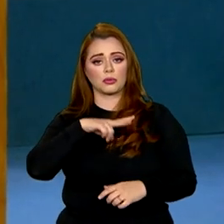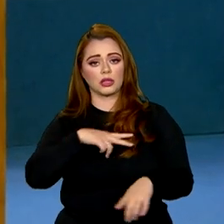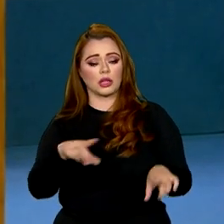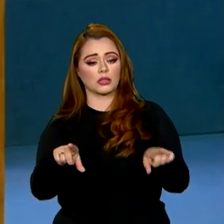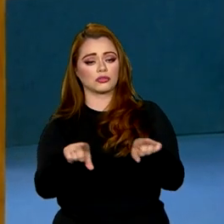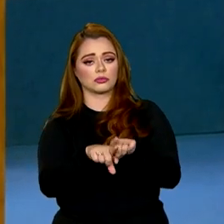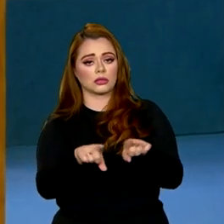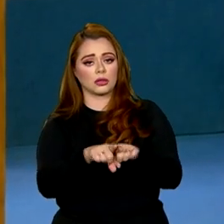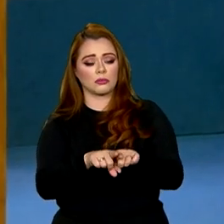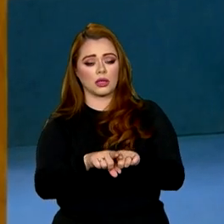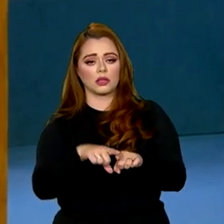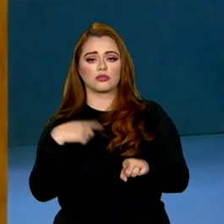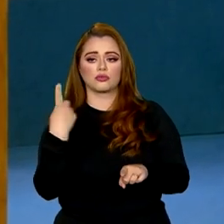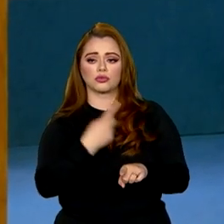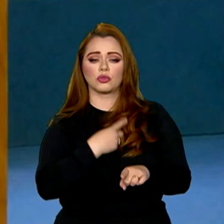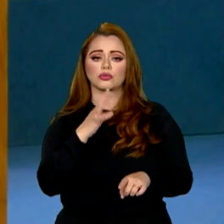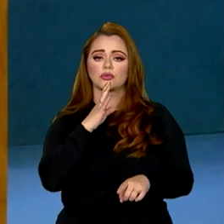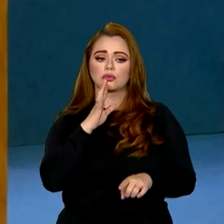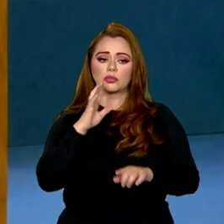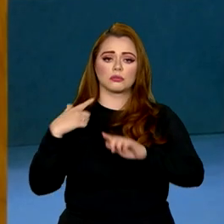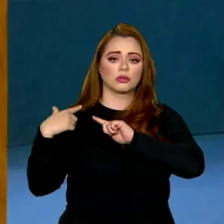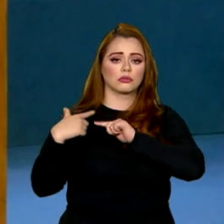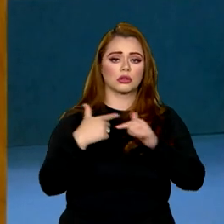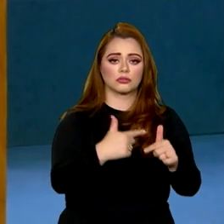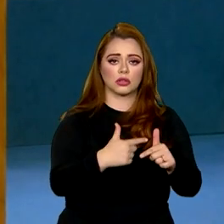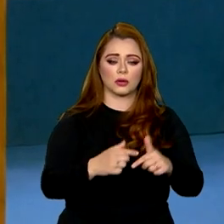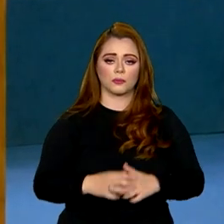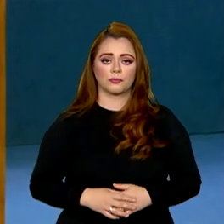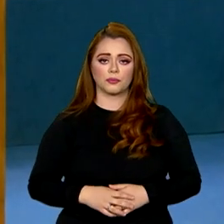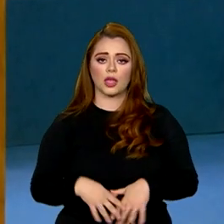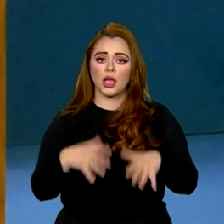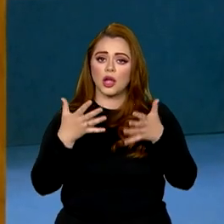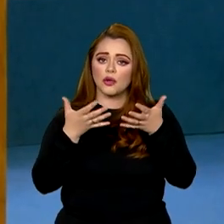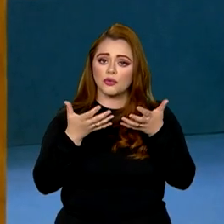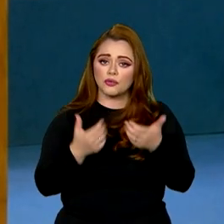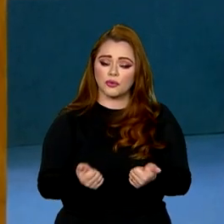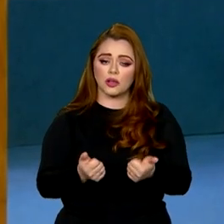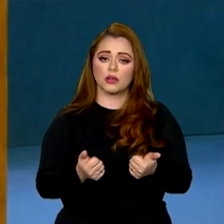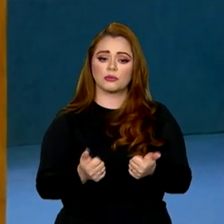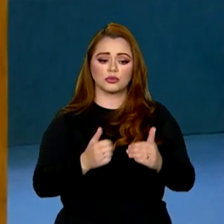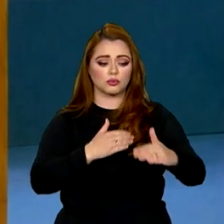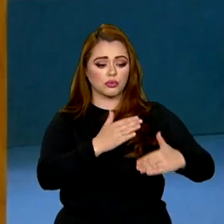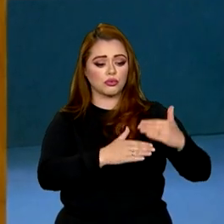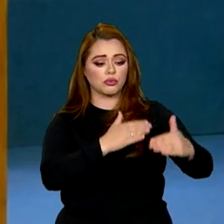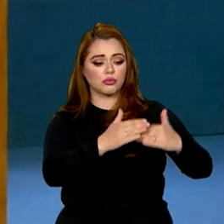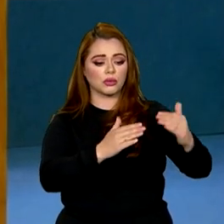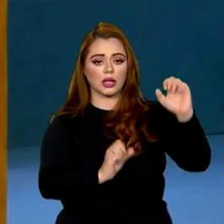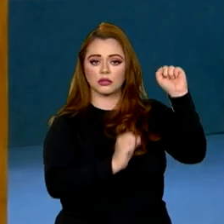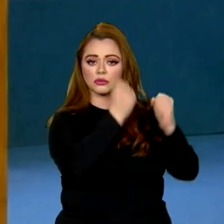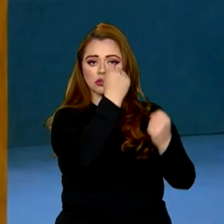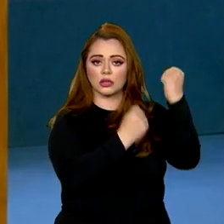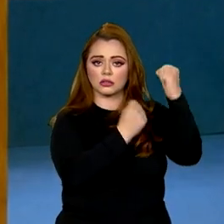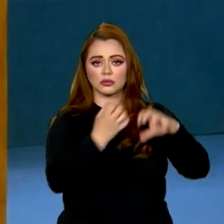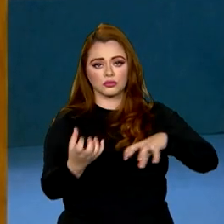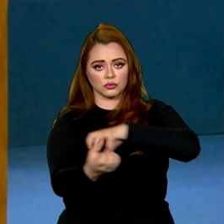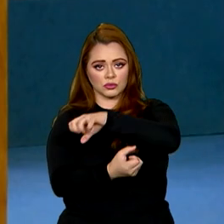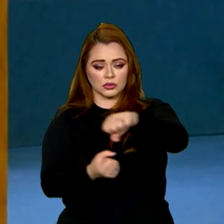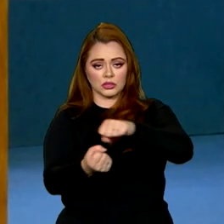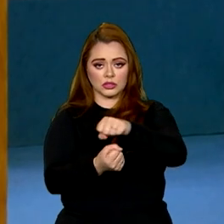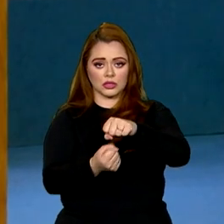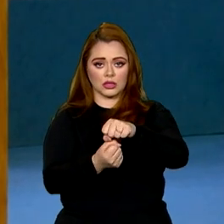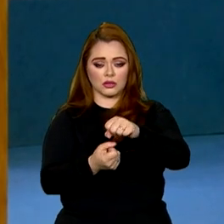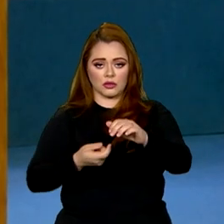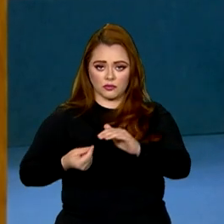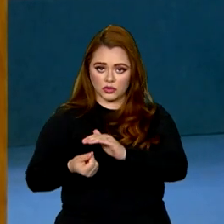recursos e conhecimentos tradicionais. Vamos promover a industrialização sustentável, investindo em